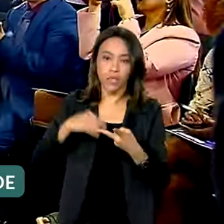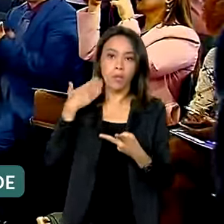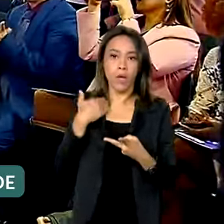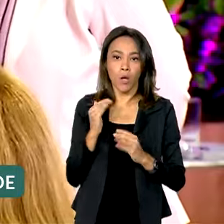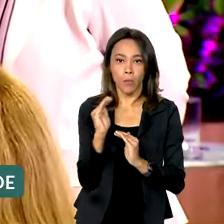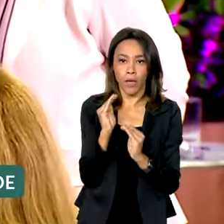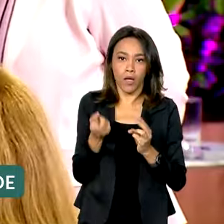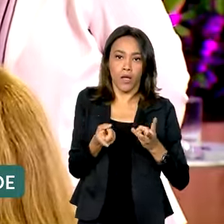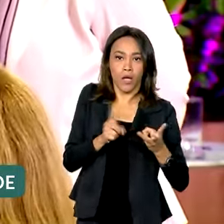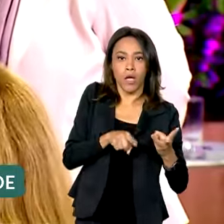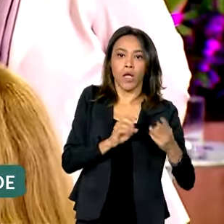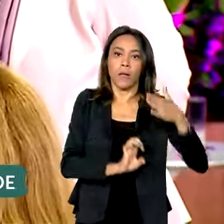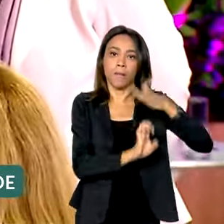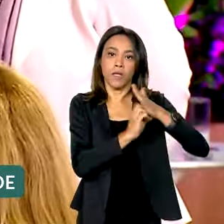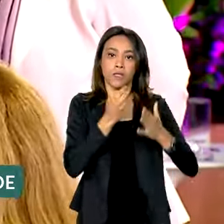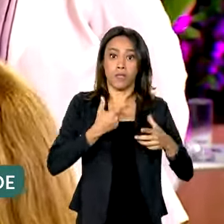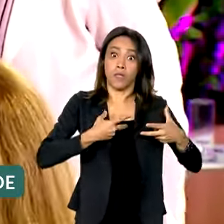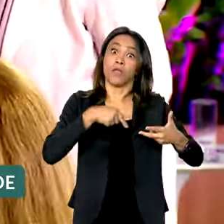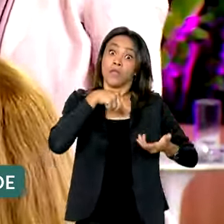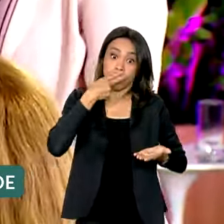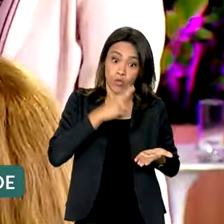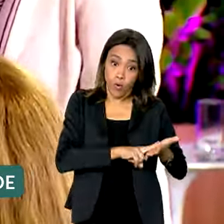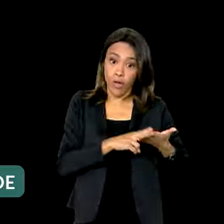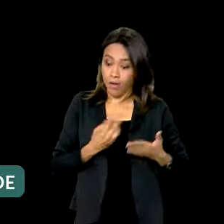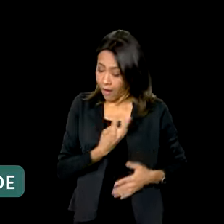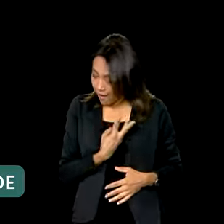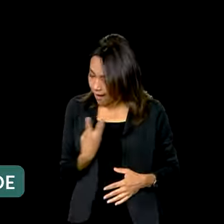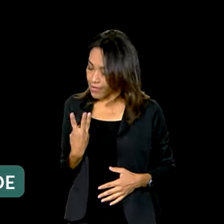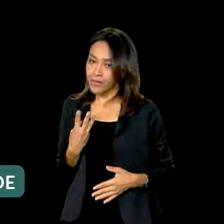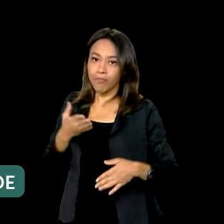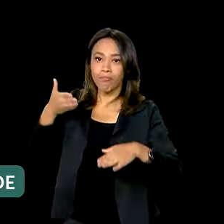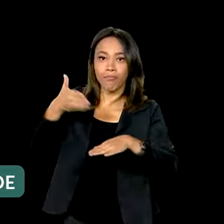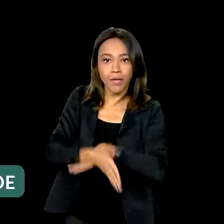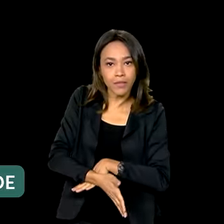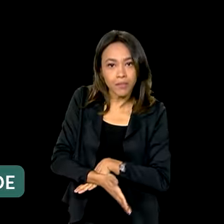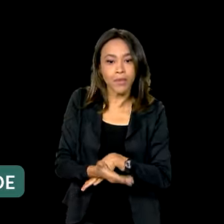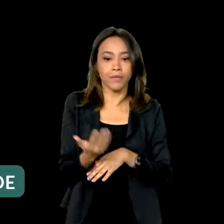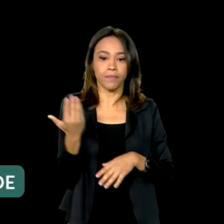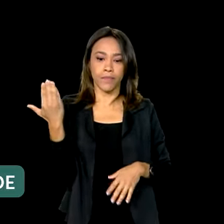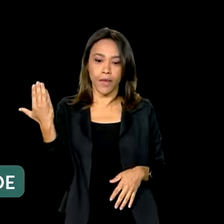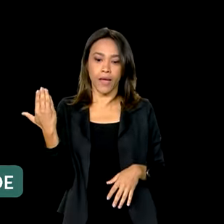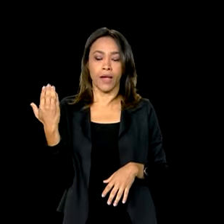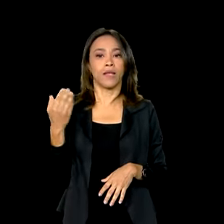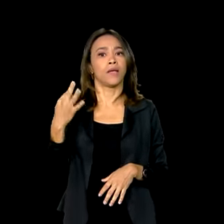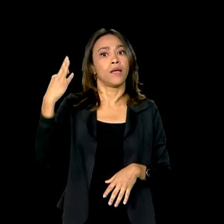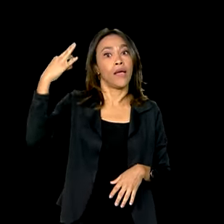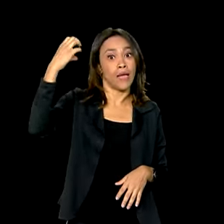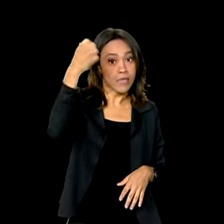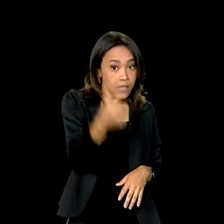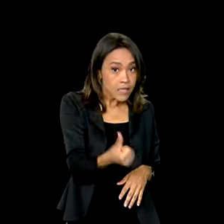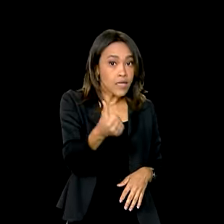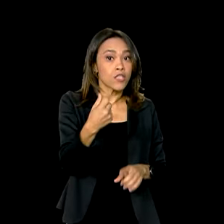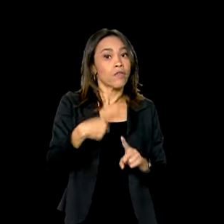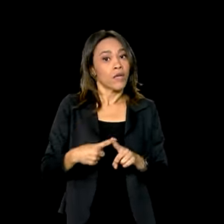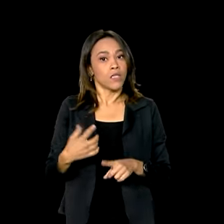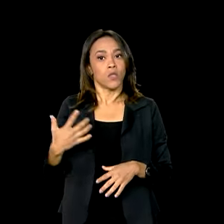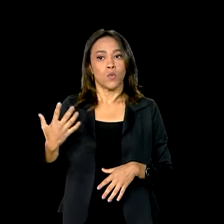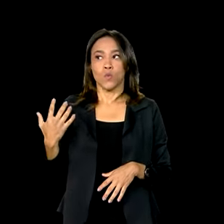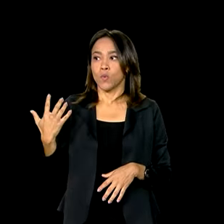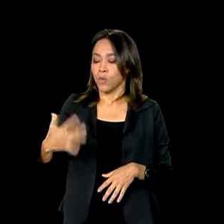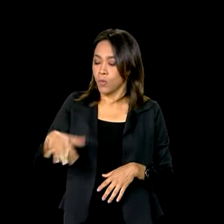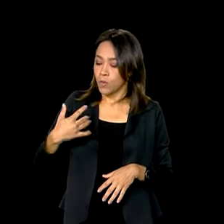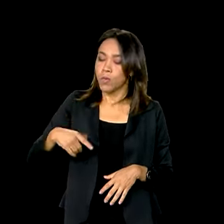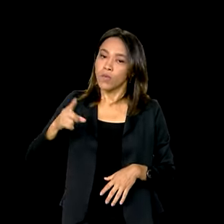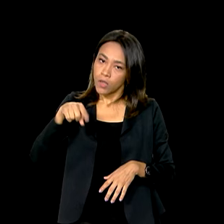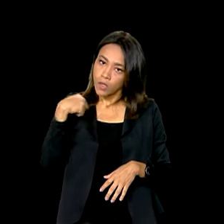estão entre as participantes desta edição. É a sexta vez que reforçamos nossa crença nesta iniciativa,